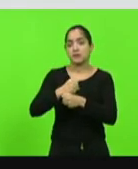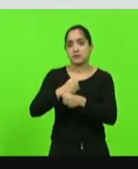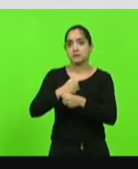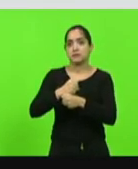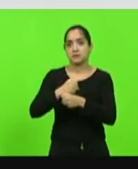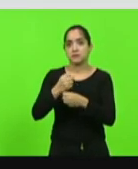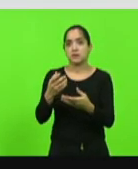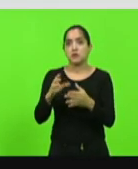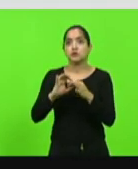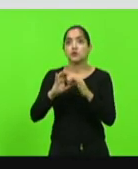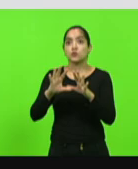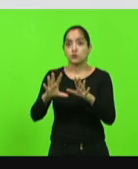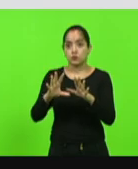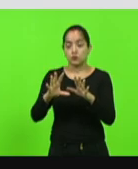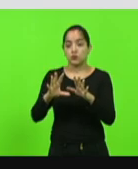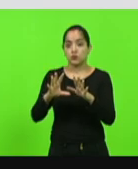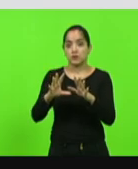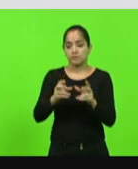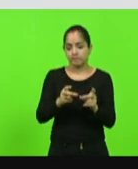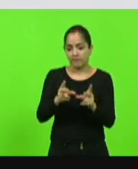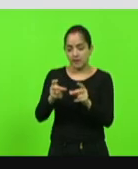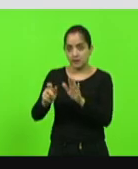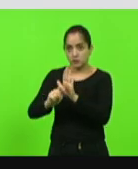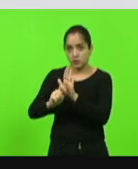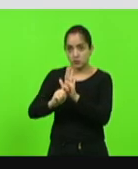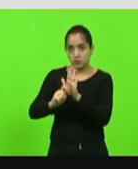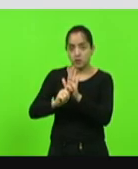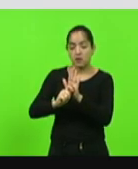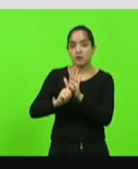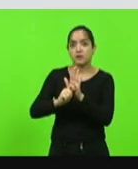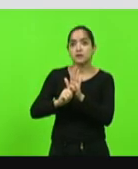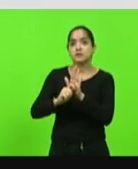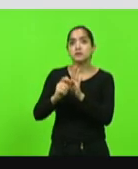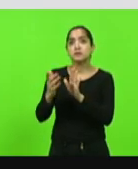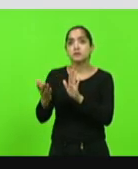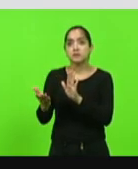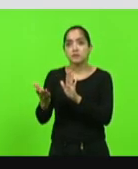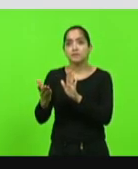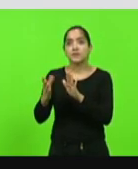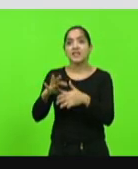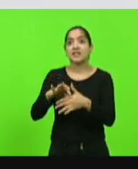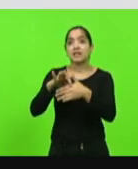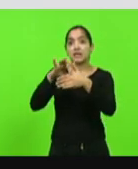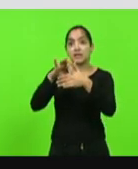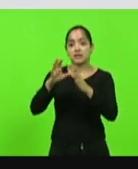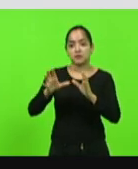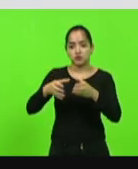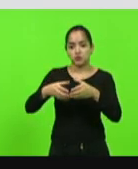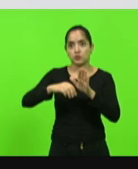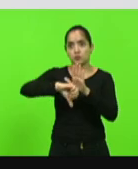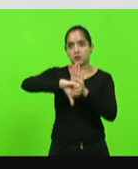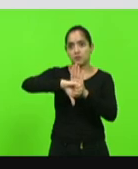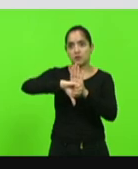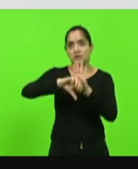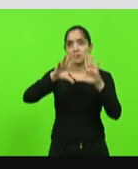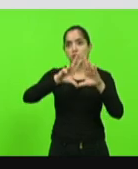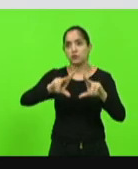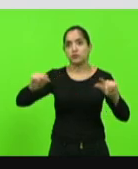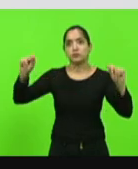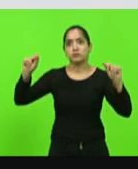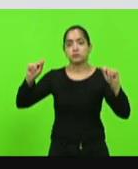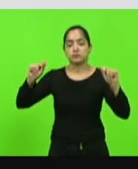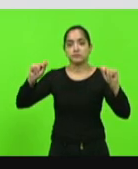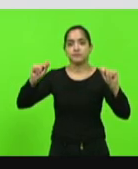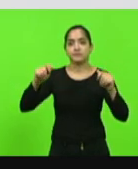soltura traficante do PCC eleva a atenção entre os ministros do STF. Líder de facção criminosa desaparece após ser libertado pelo